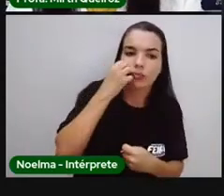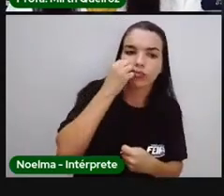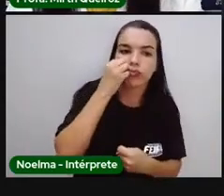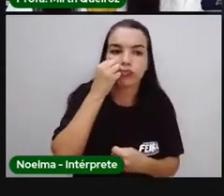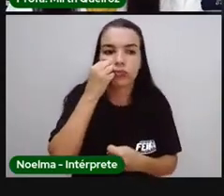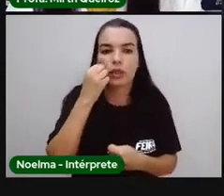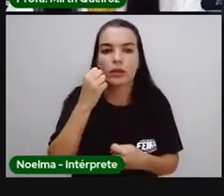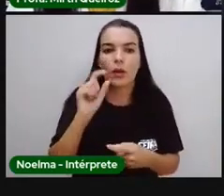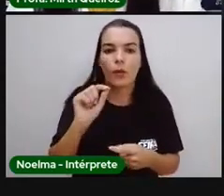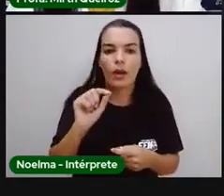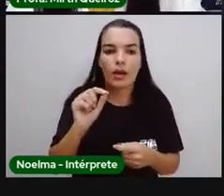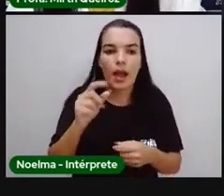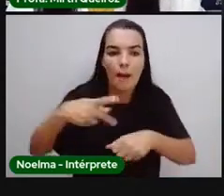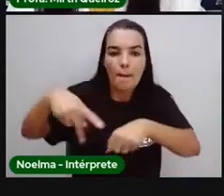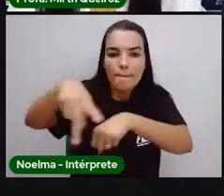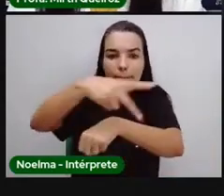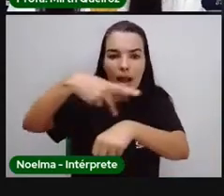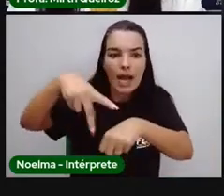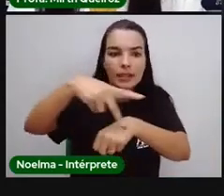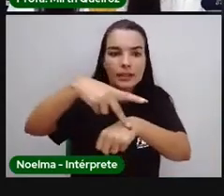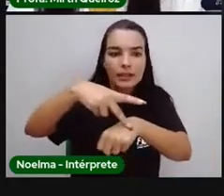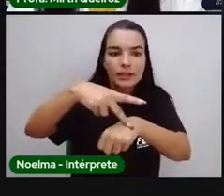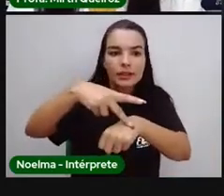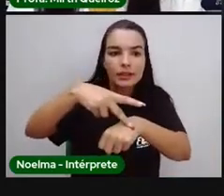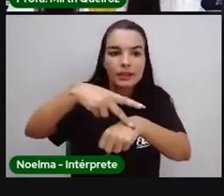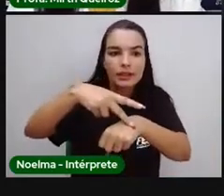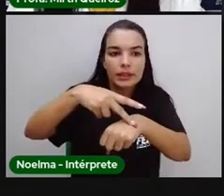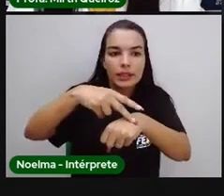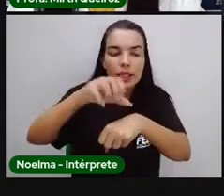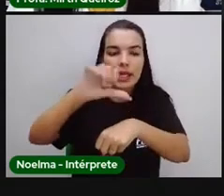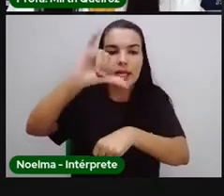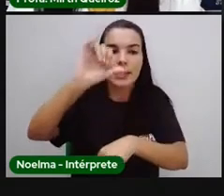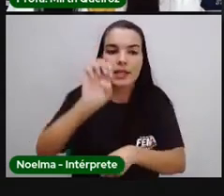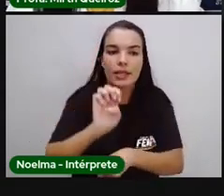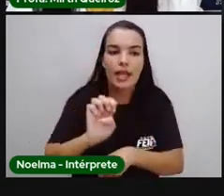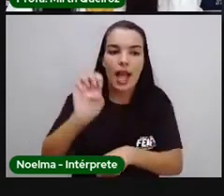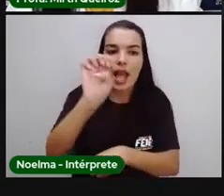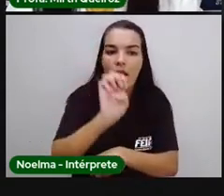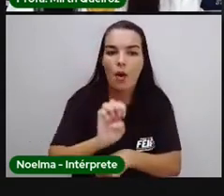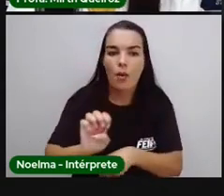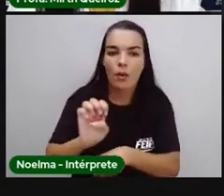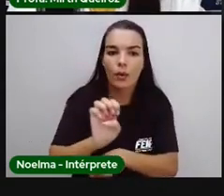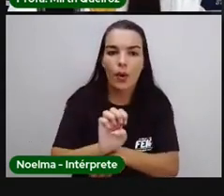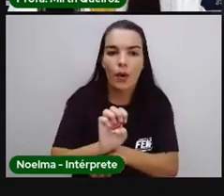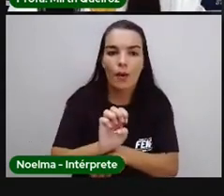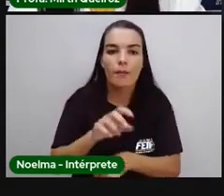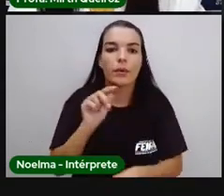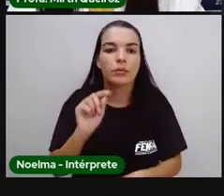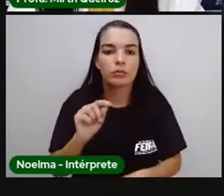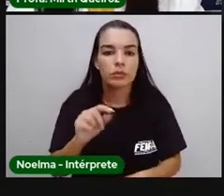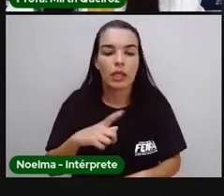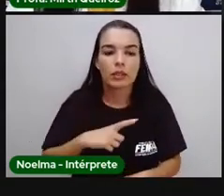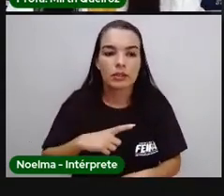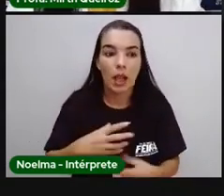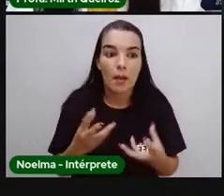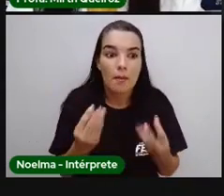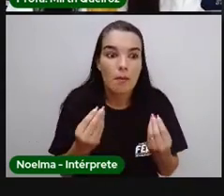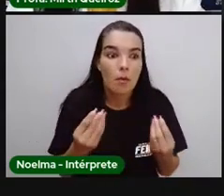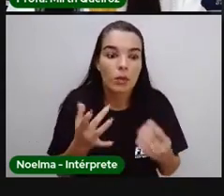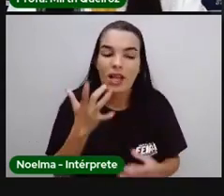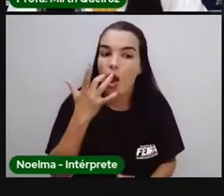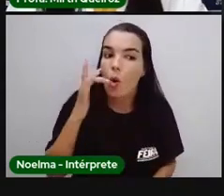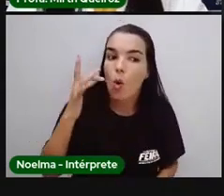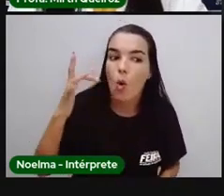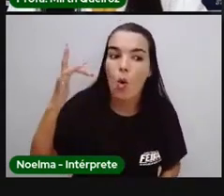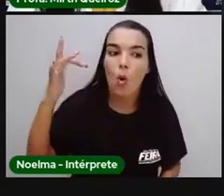ideal dessa prática é que a riqueza de um país se media pela quantidade de metais que possuíam, como o